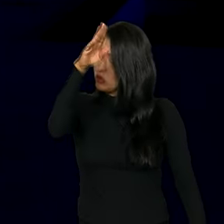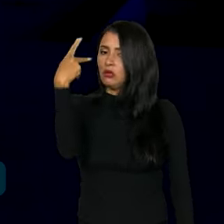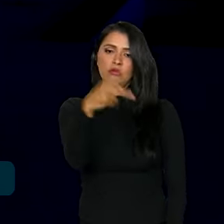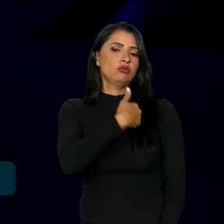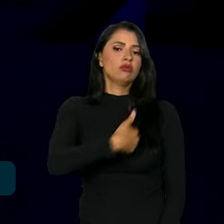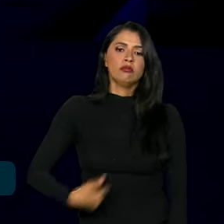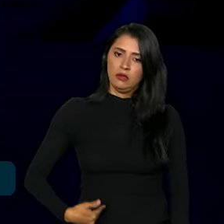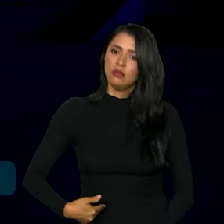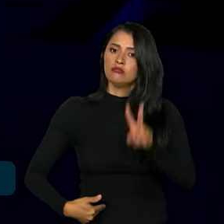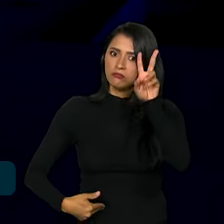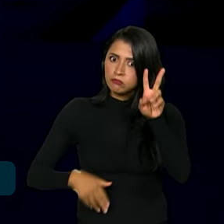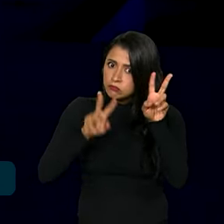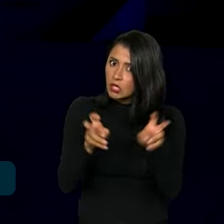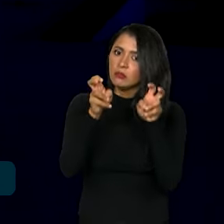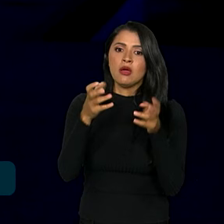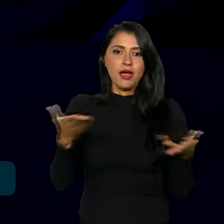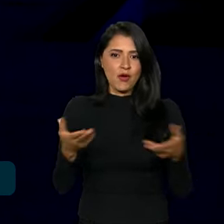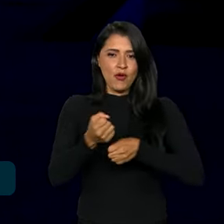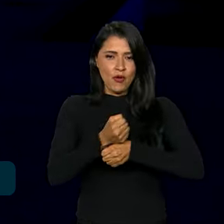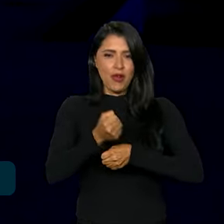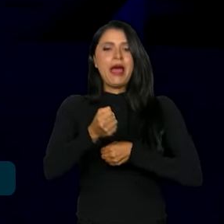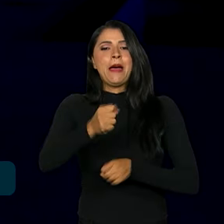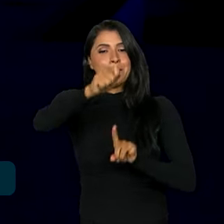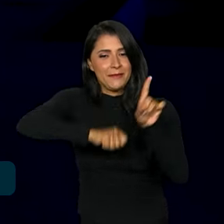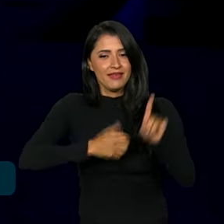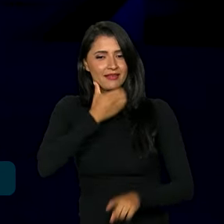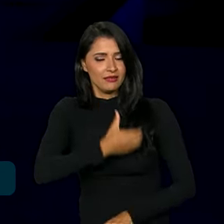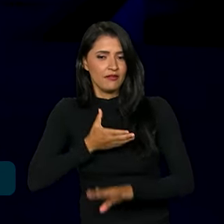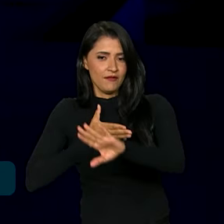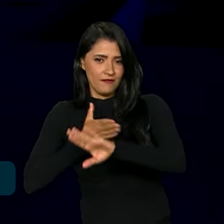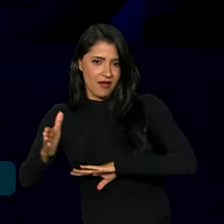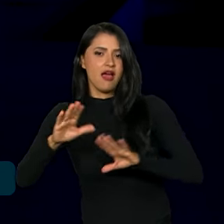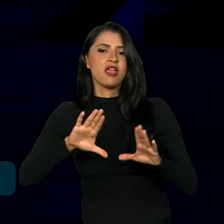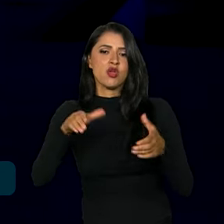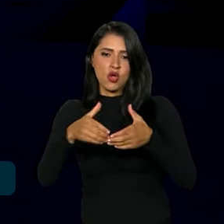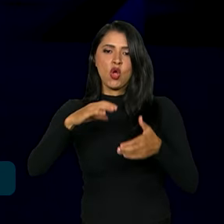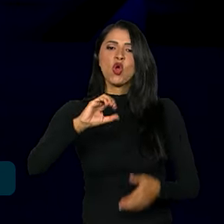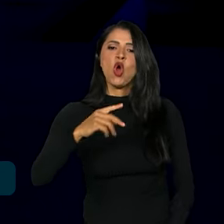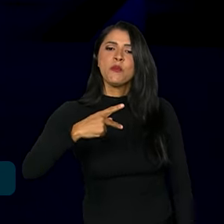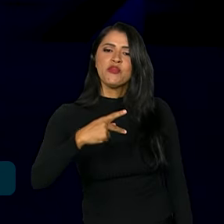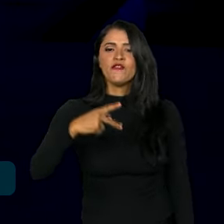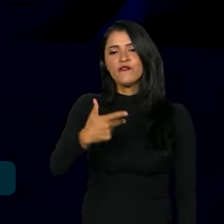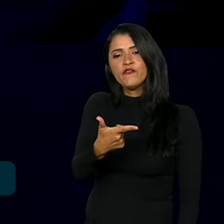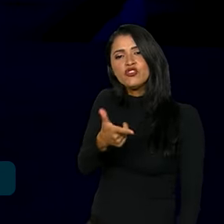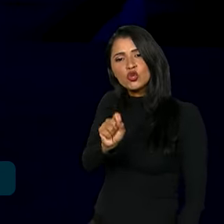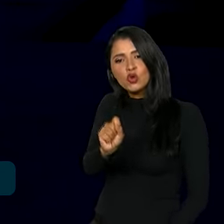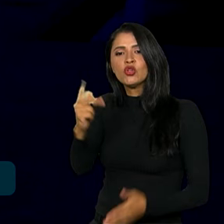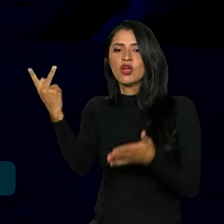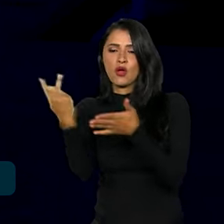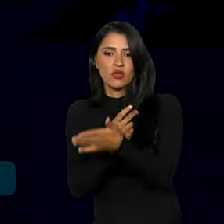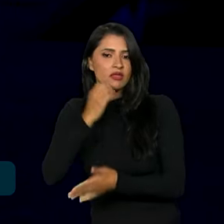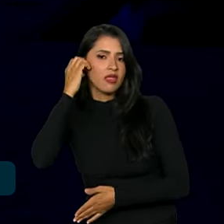seu governo. Agora, em dezembro, Lula vai participar da Cúpula do Clima, COP28, que acontece em Dubai,